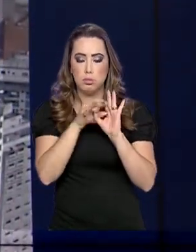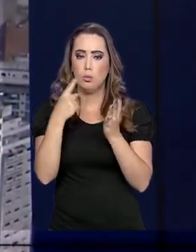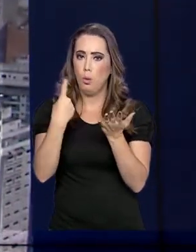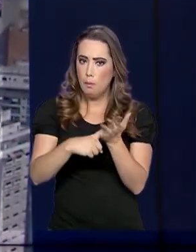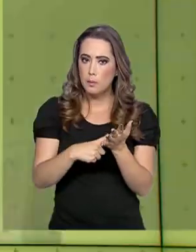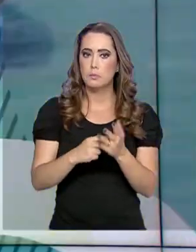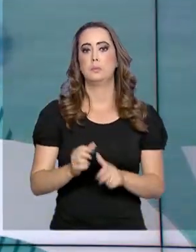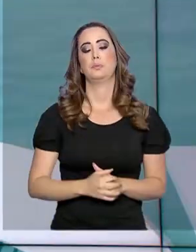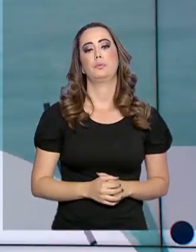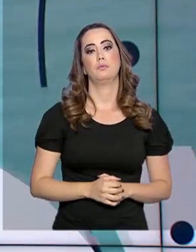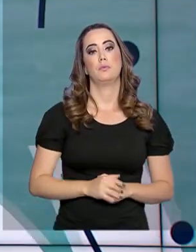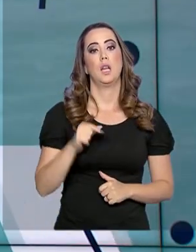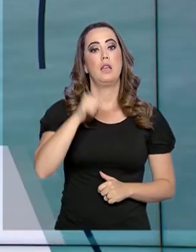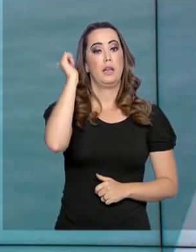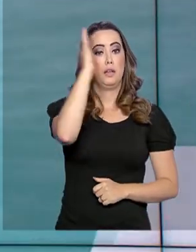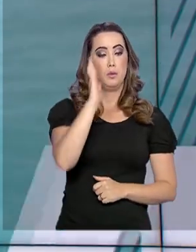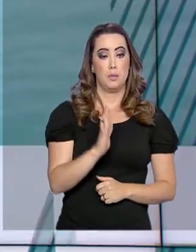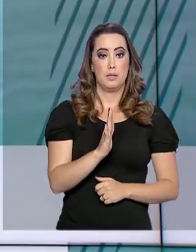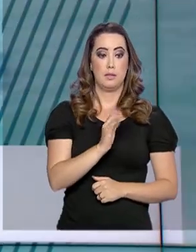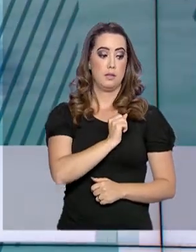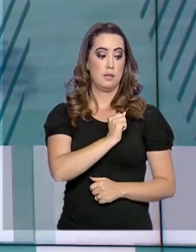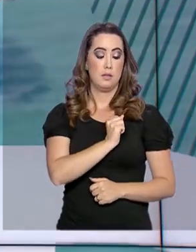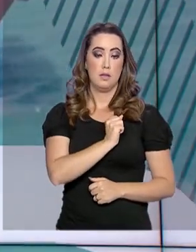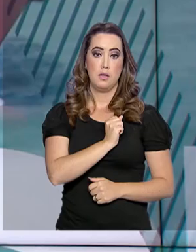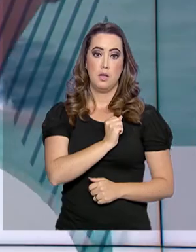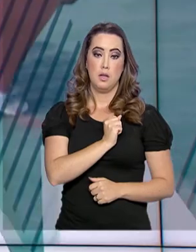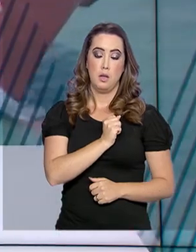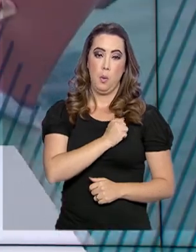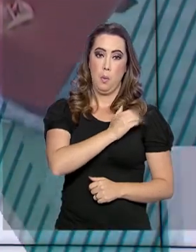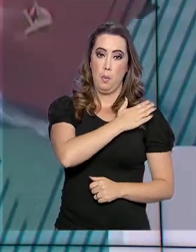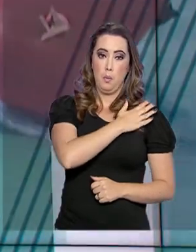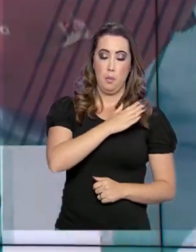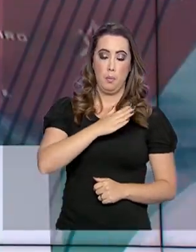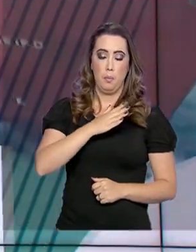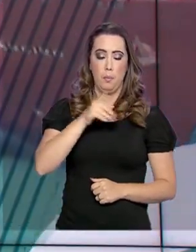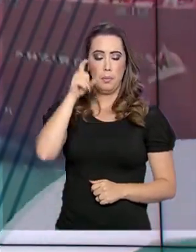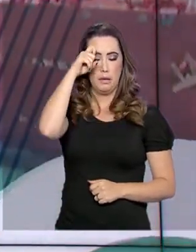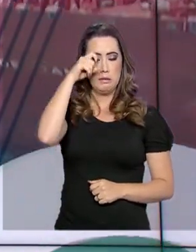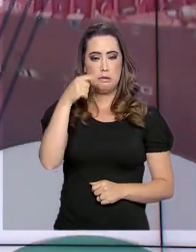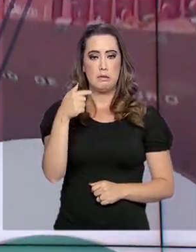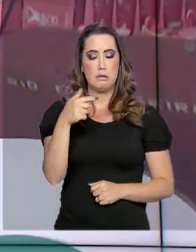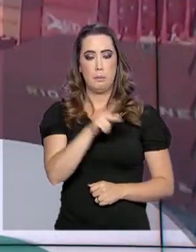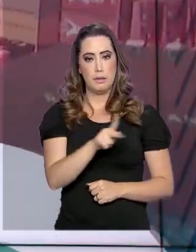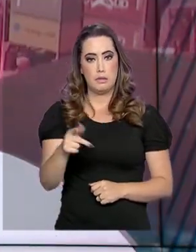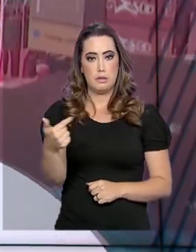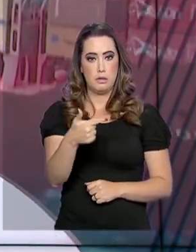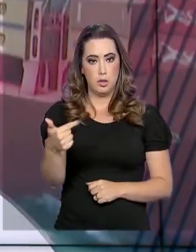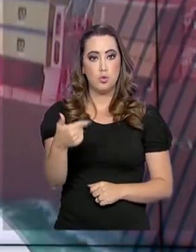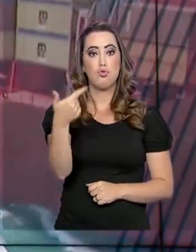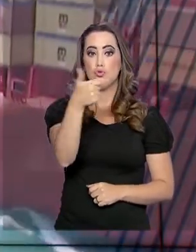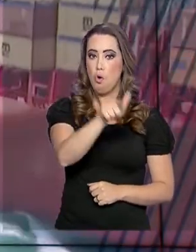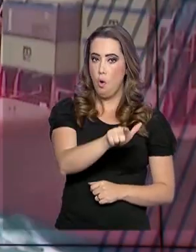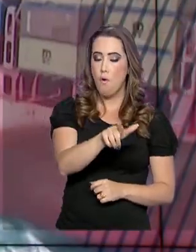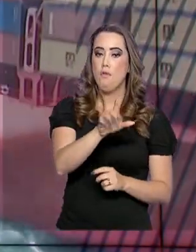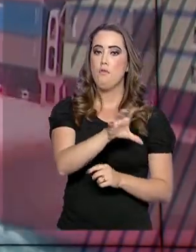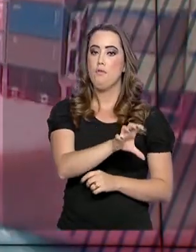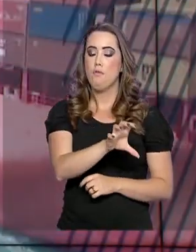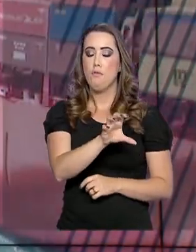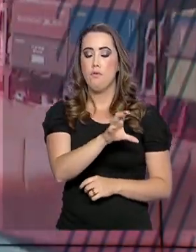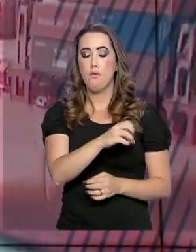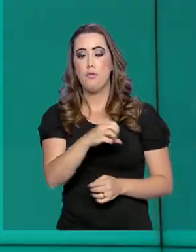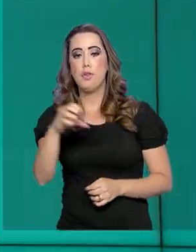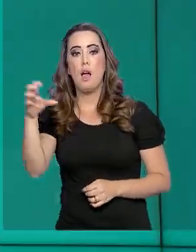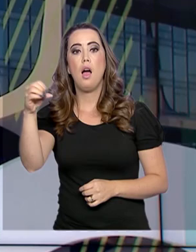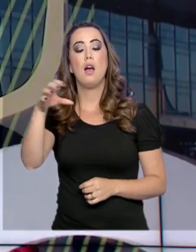E aqui no Brasil, o presidente em exercício, Hamilton Mourão, faz esta semana mais um giro pelos estados da Amazônia Legal no